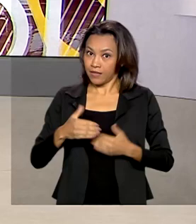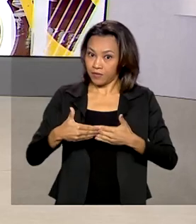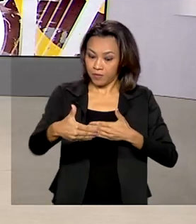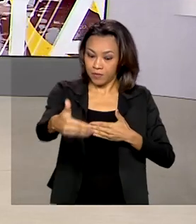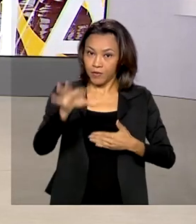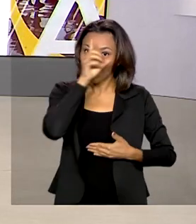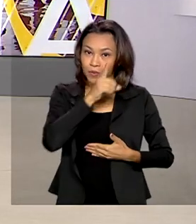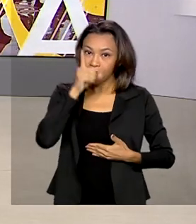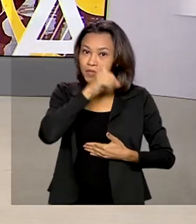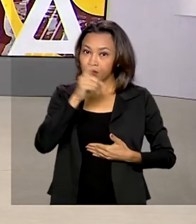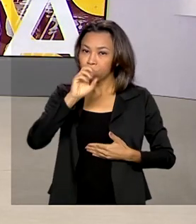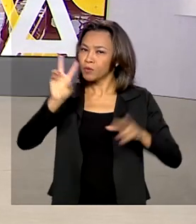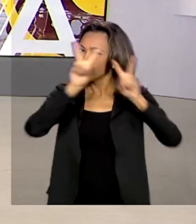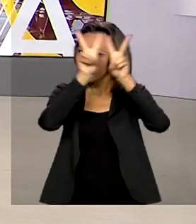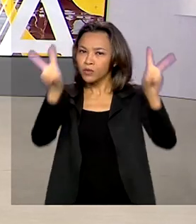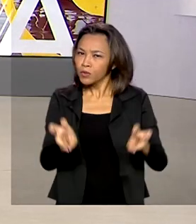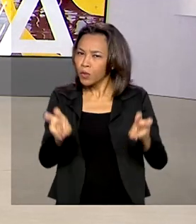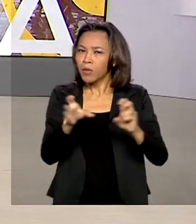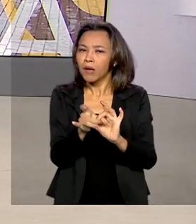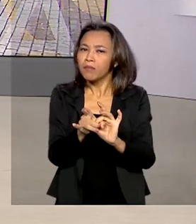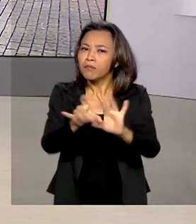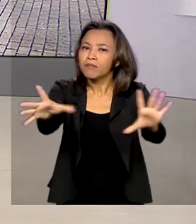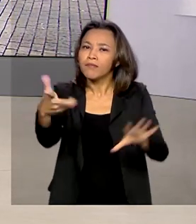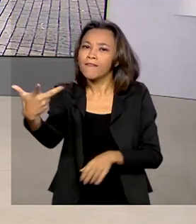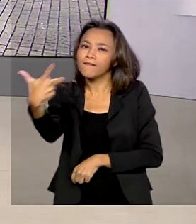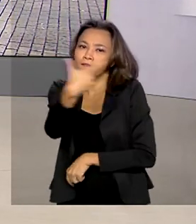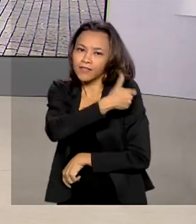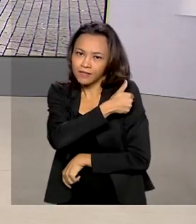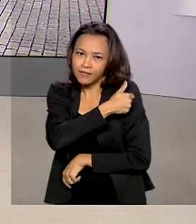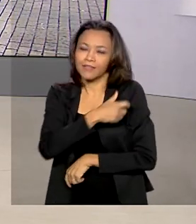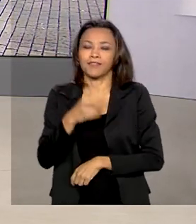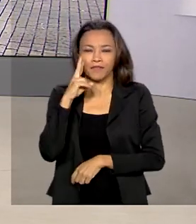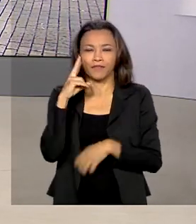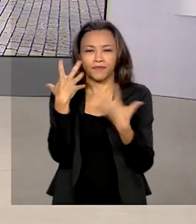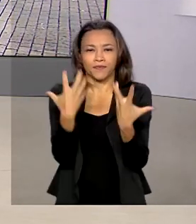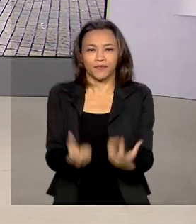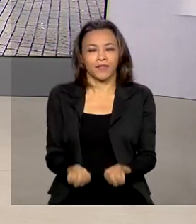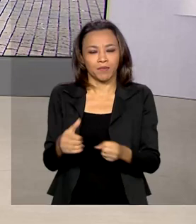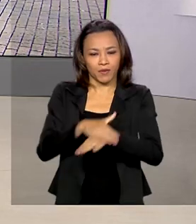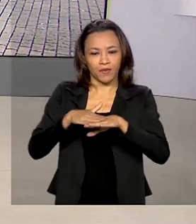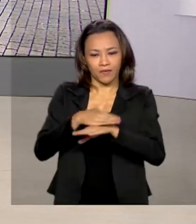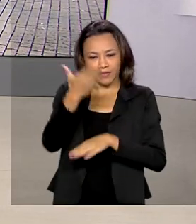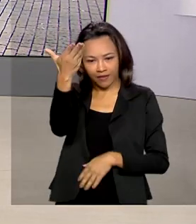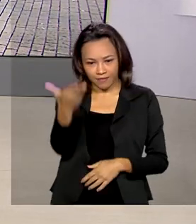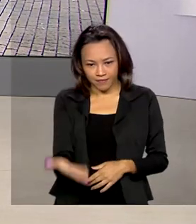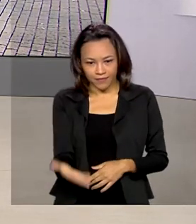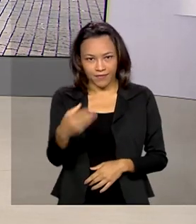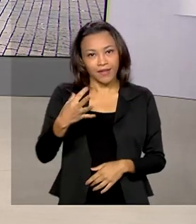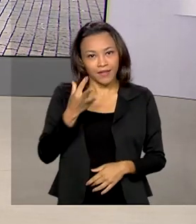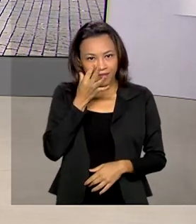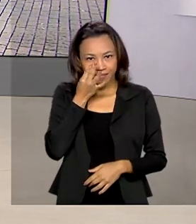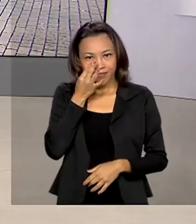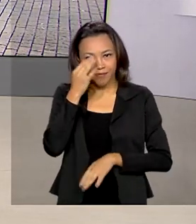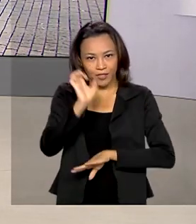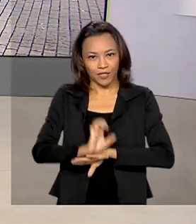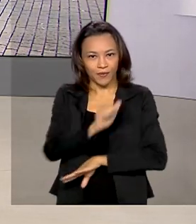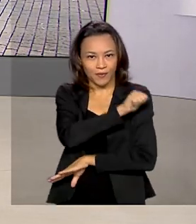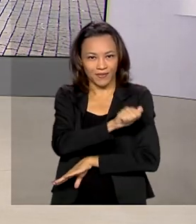autorização de vacinas. Vamos conversar então com a repórter Alessandra Lago. Ela está lá no Rio de Janeiro. Alessandra, bom dia para você.